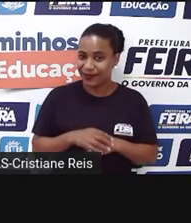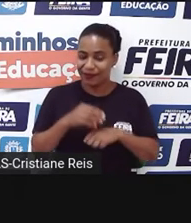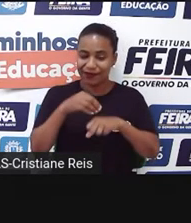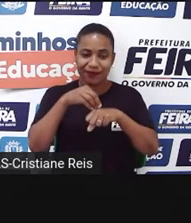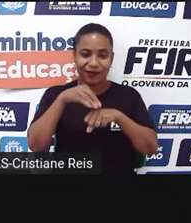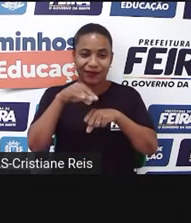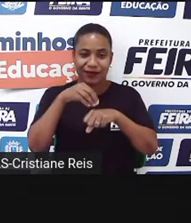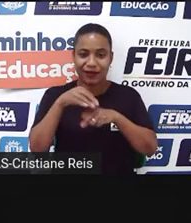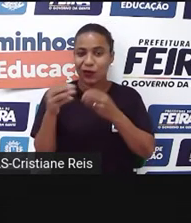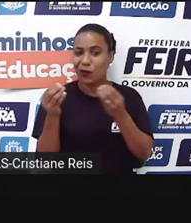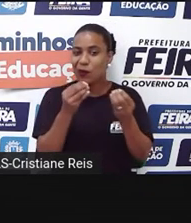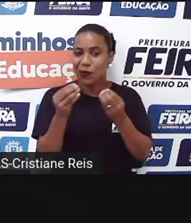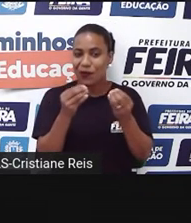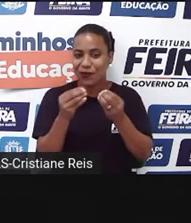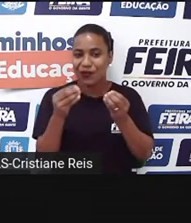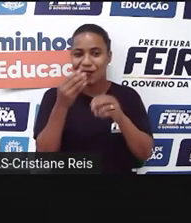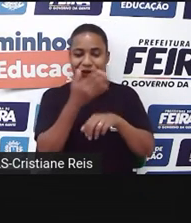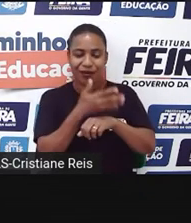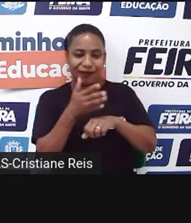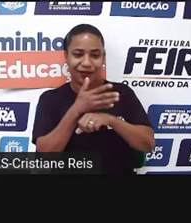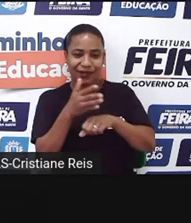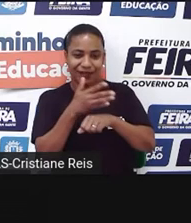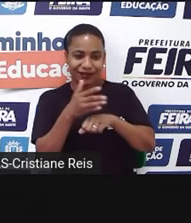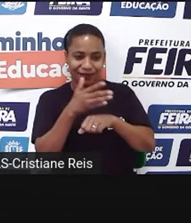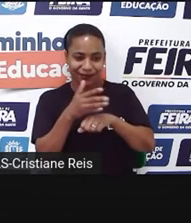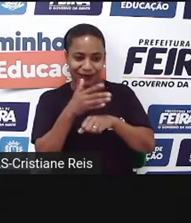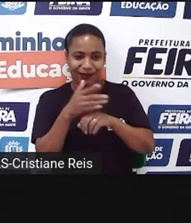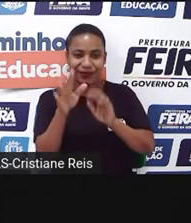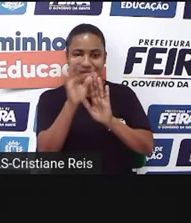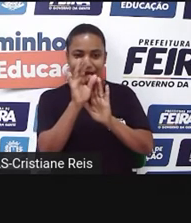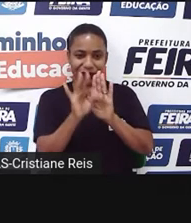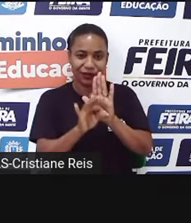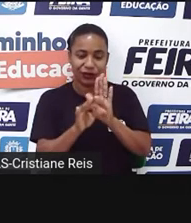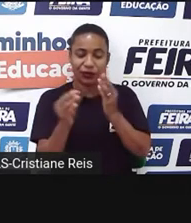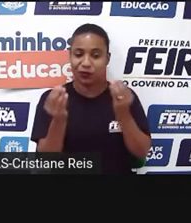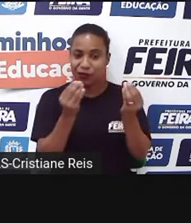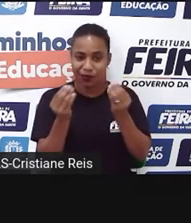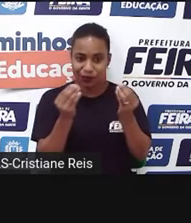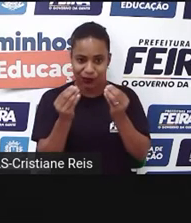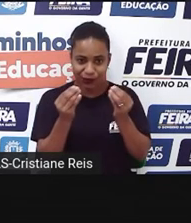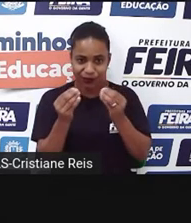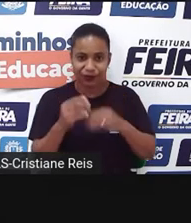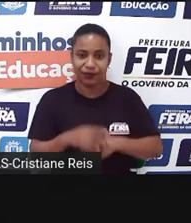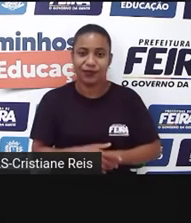planejamento de texto. Porque antes de fazer um texto, a gente precisa planejá-lo.